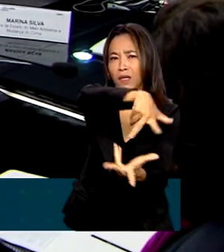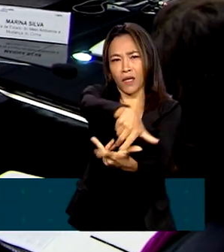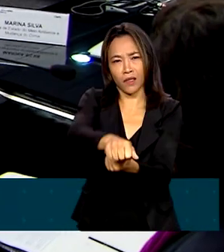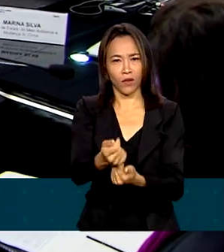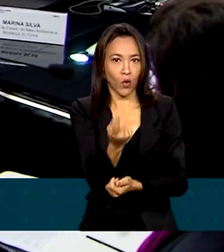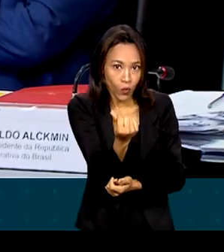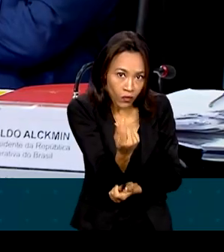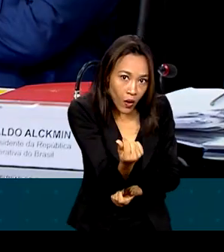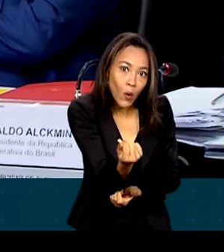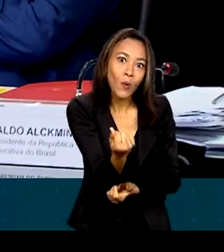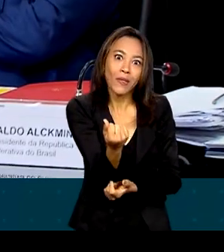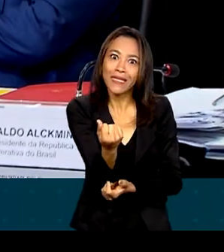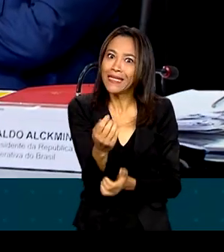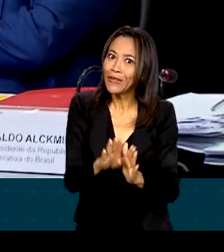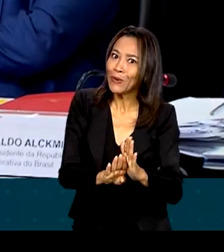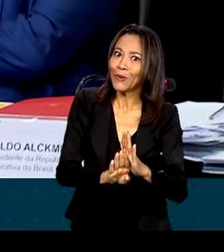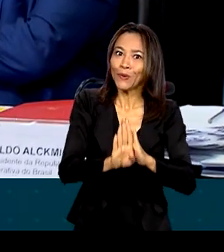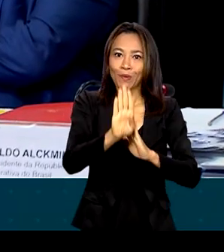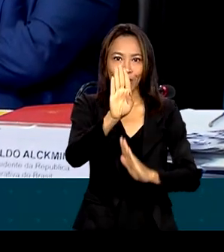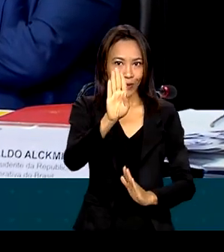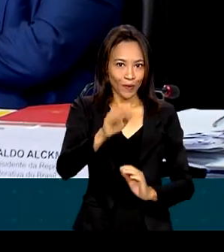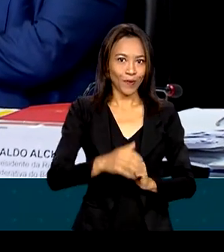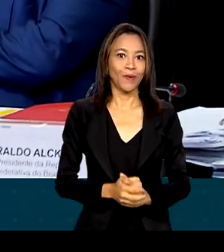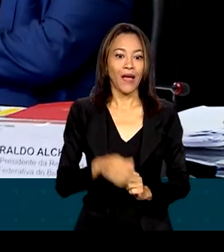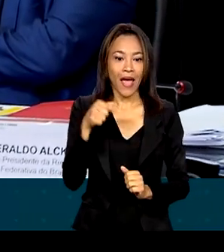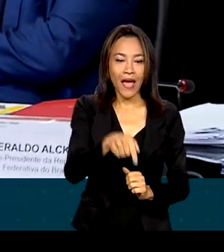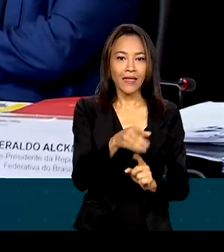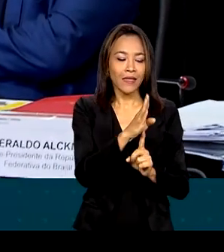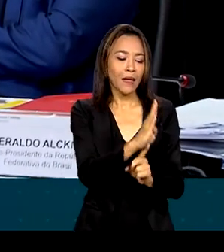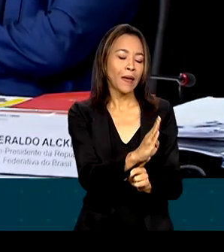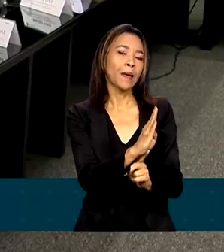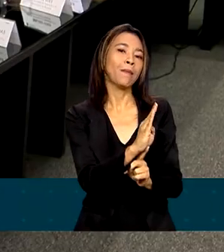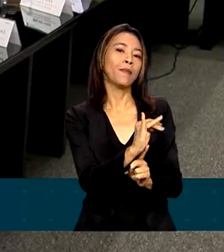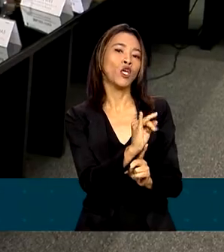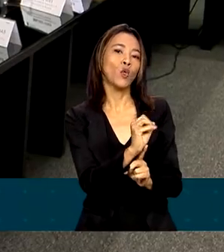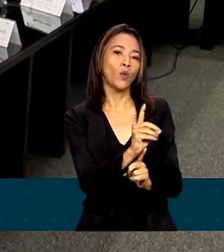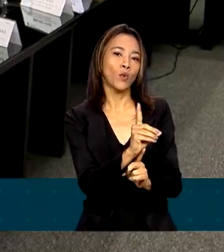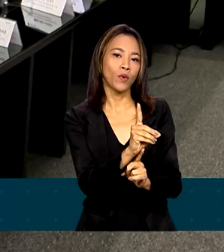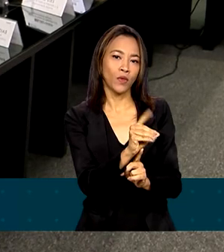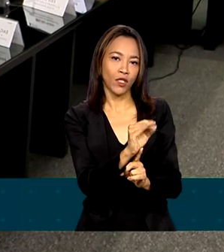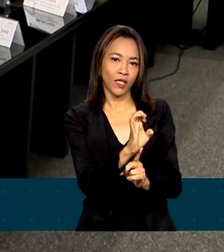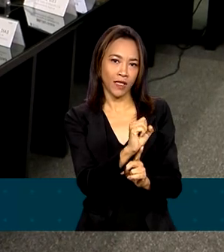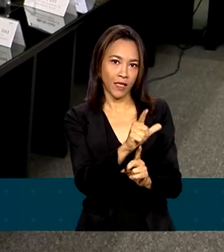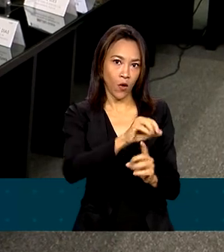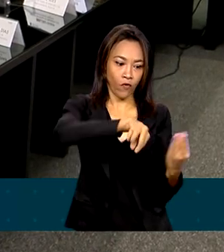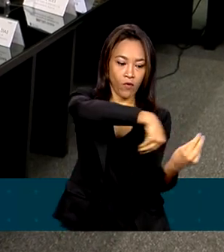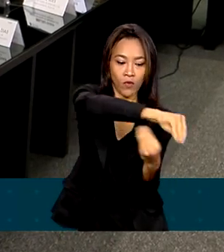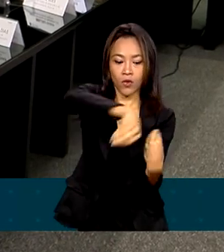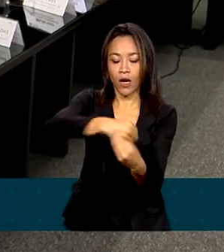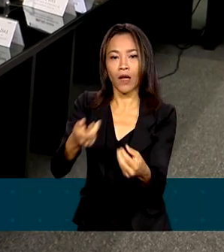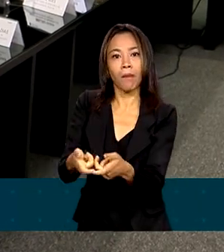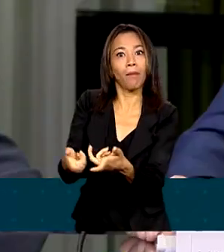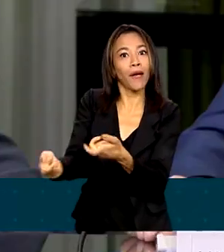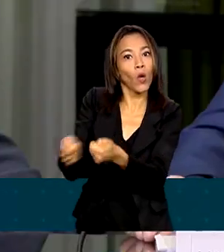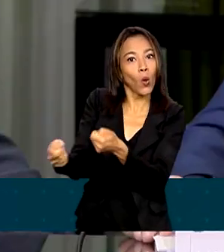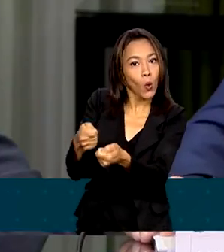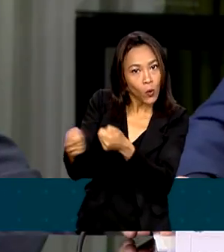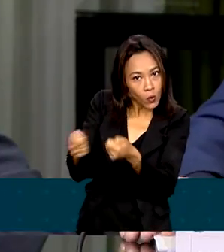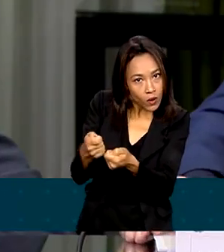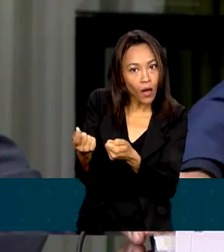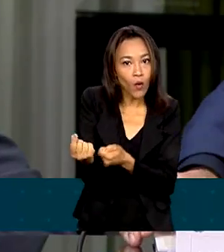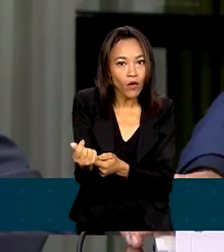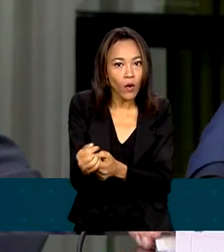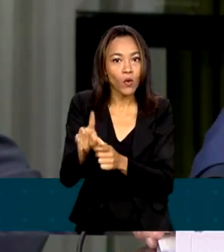disparou. Essa adição de biodiesel foi congelada para assegurar o preço dos combustíveis. A